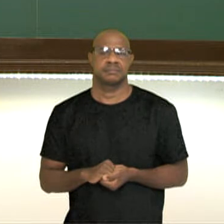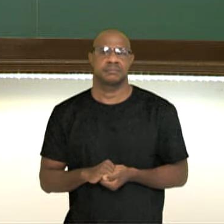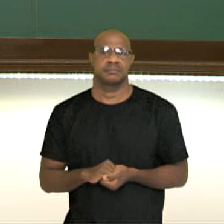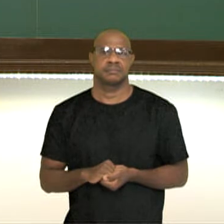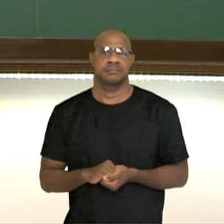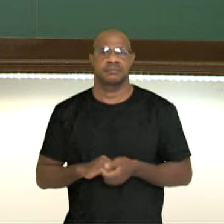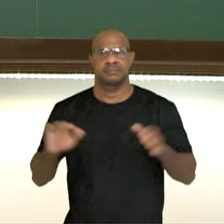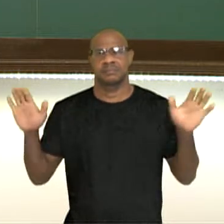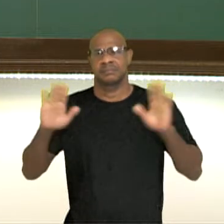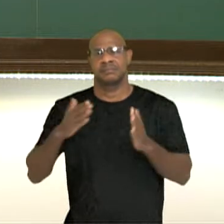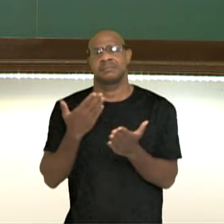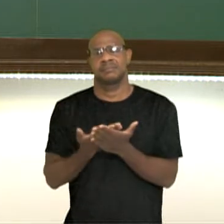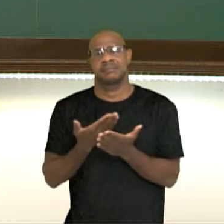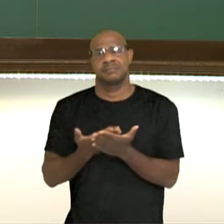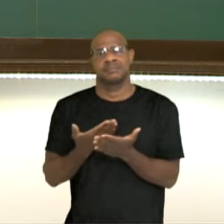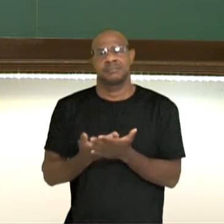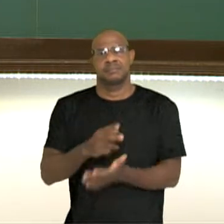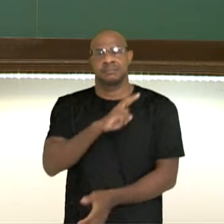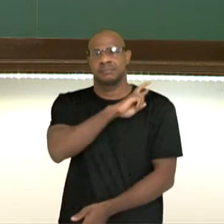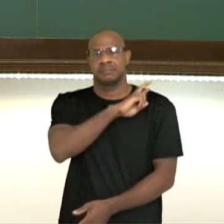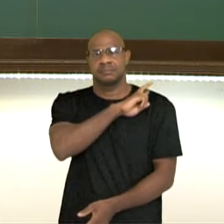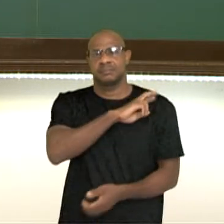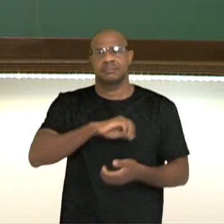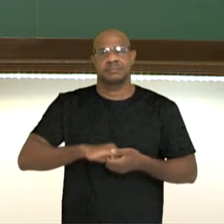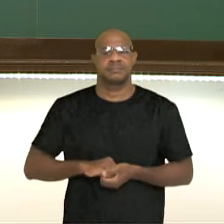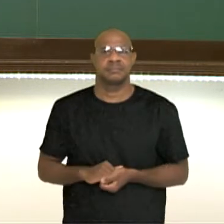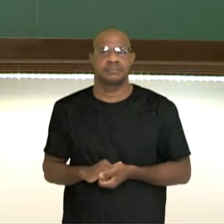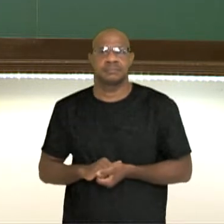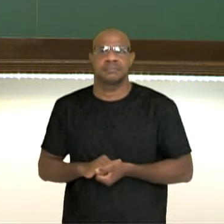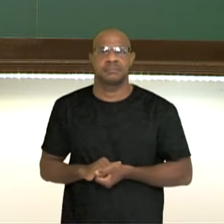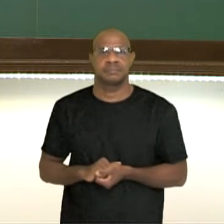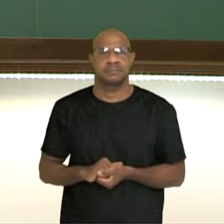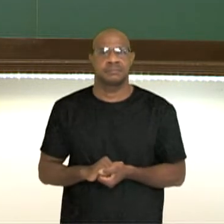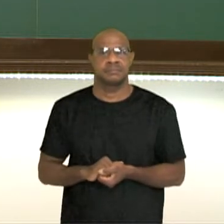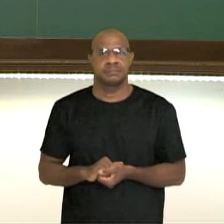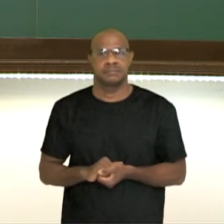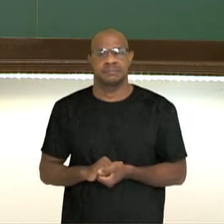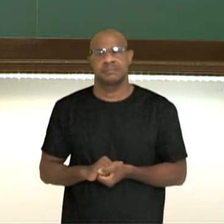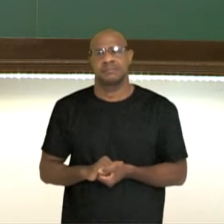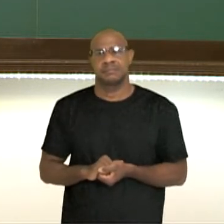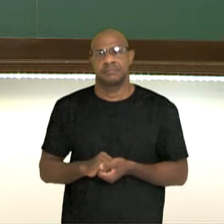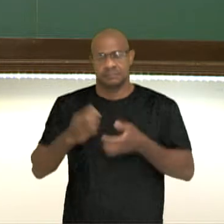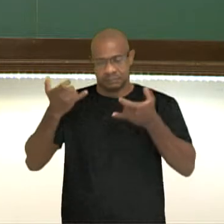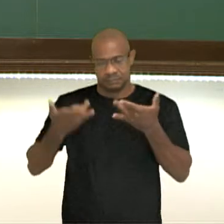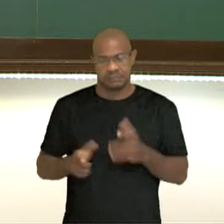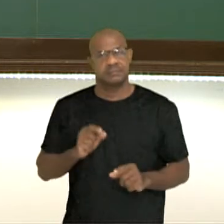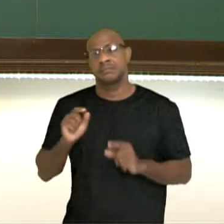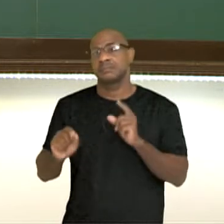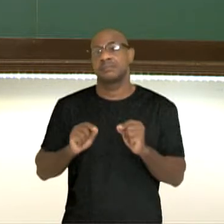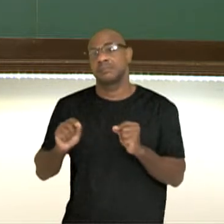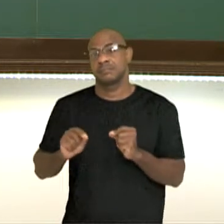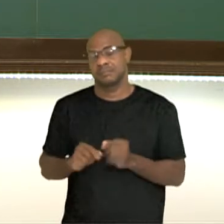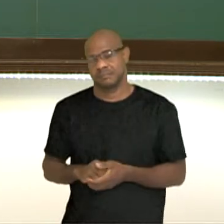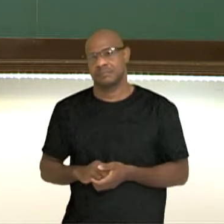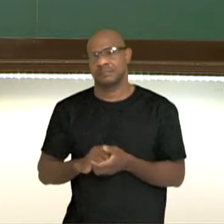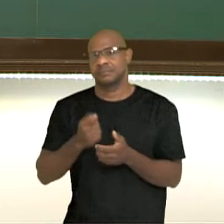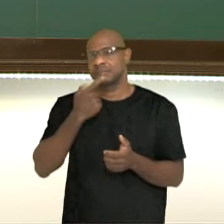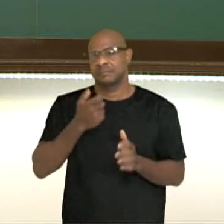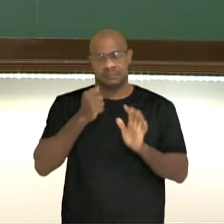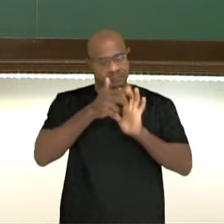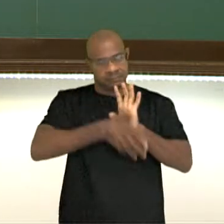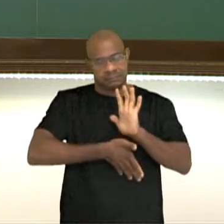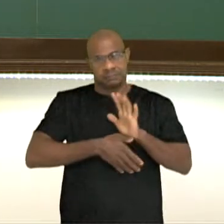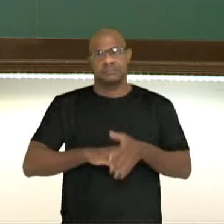Olá, estudantes da segunda série de língua espanhola. Nesse vídeo nós falaremos a respeito das expressões idiomáticas.